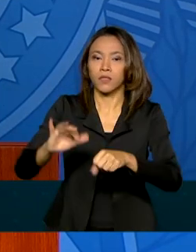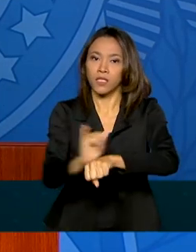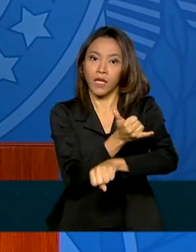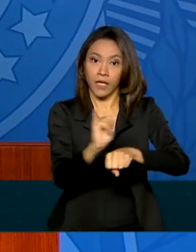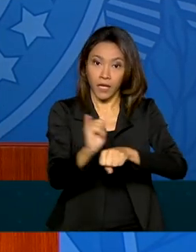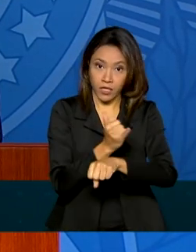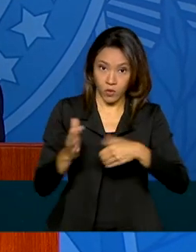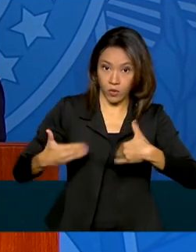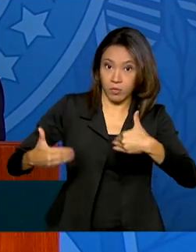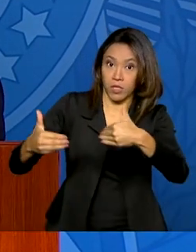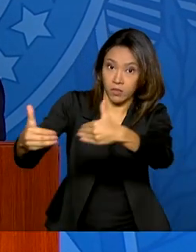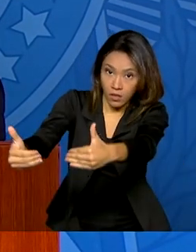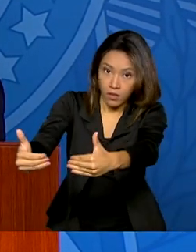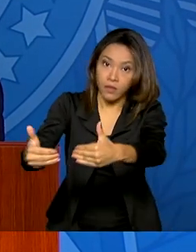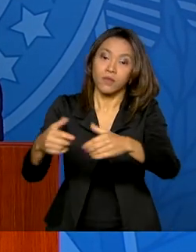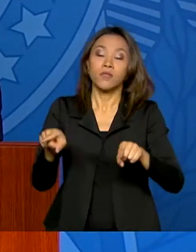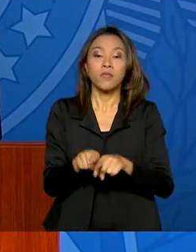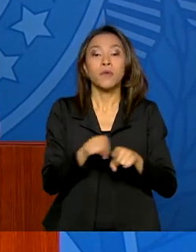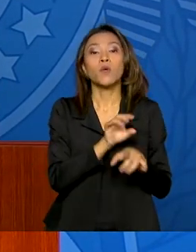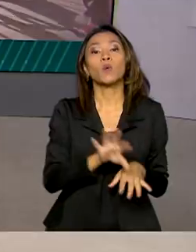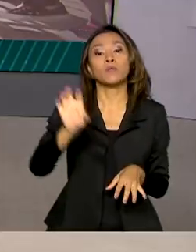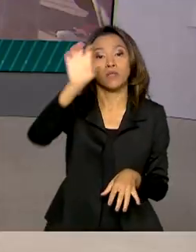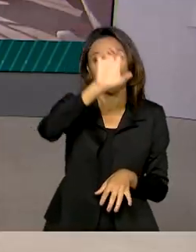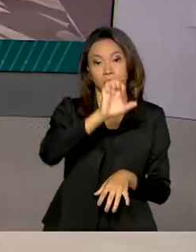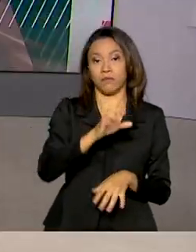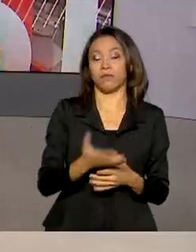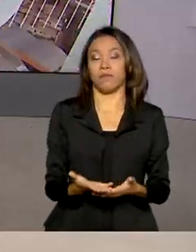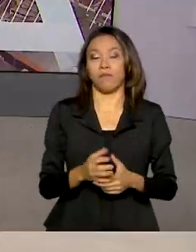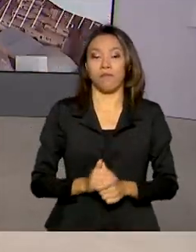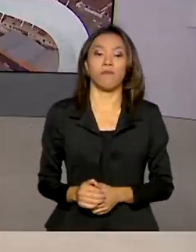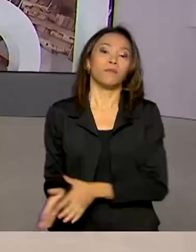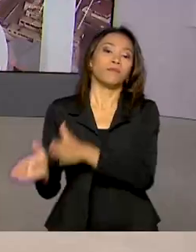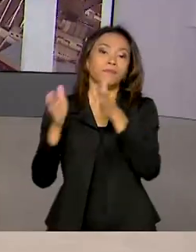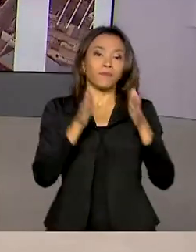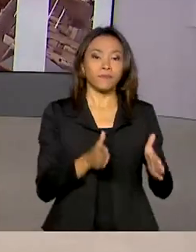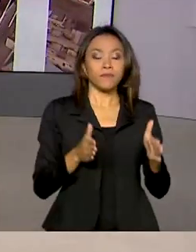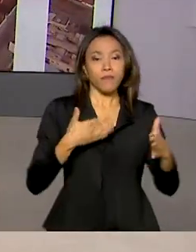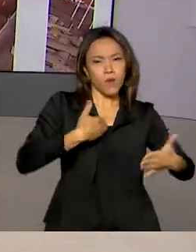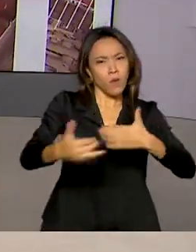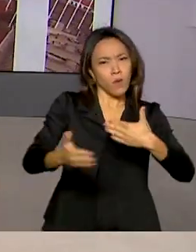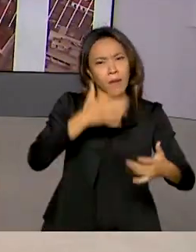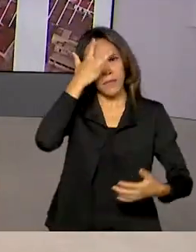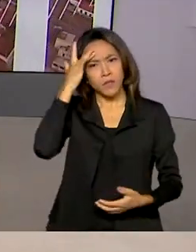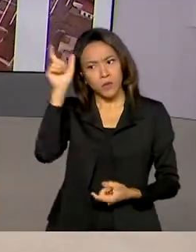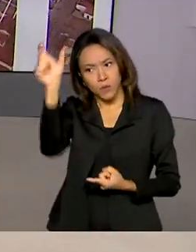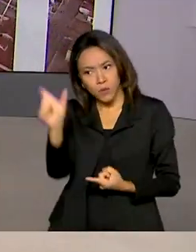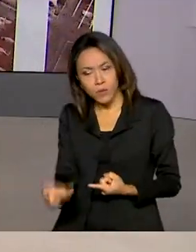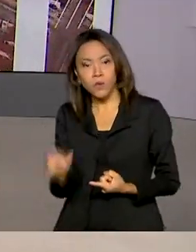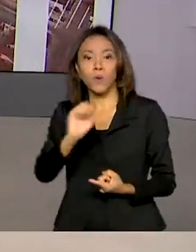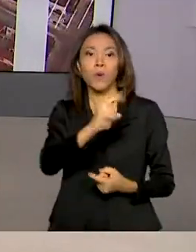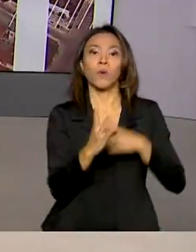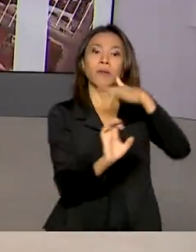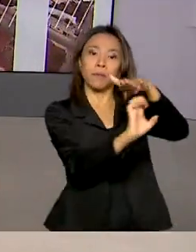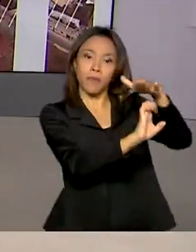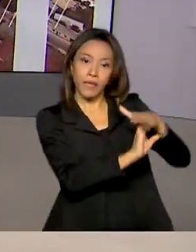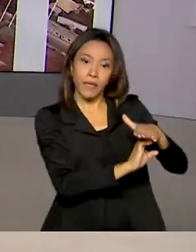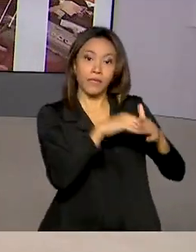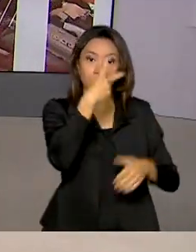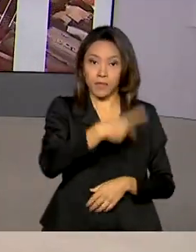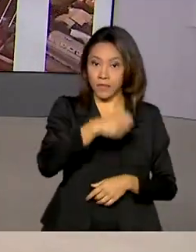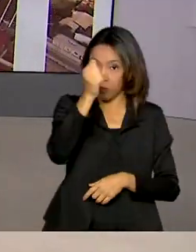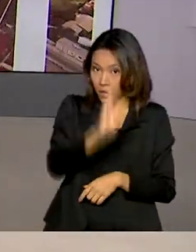ministérios e entes do governo. Qualquer pessoa, física e jurídica, brasileiro ou